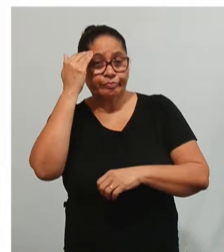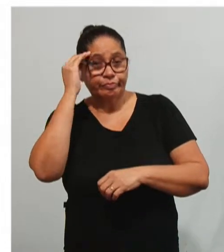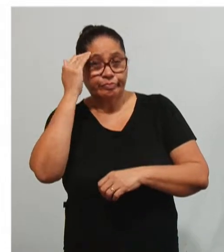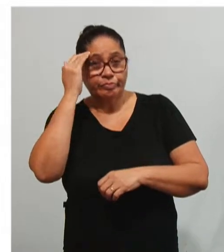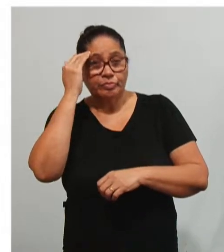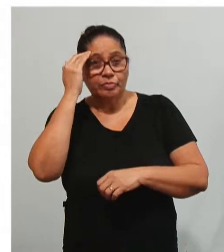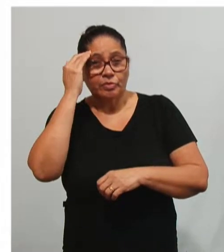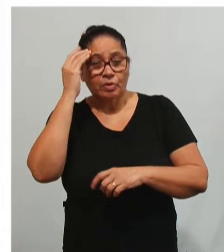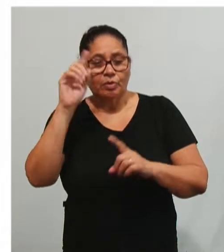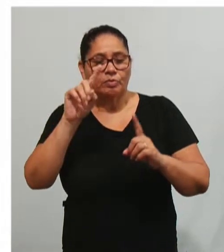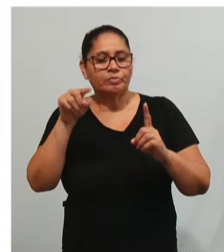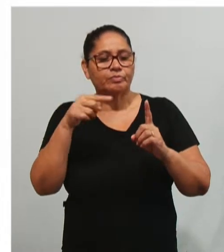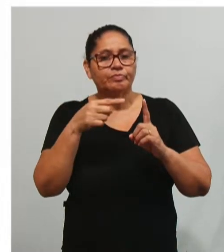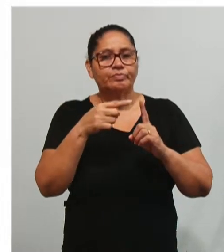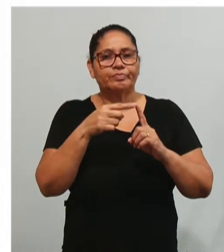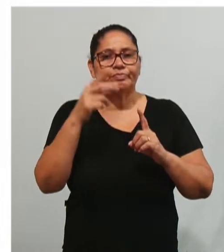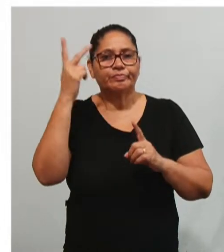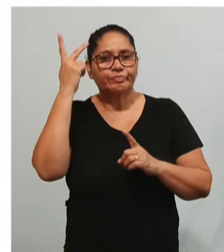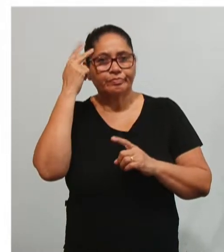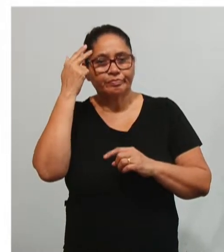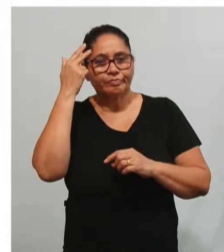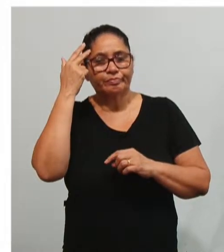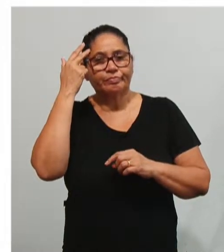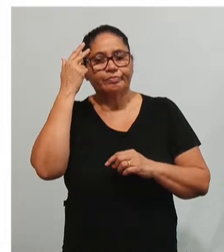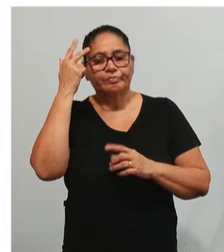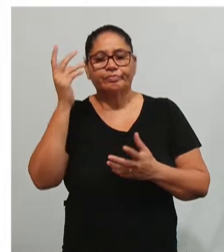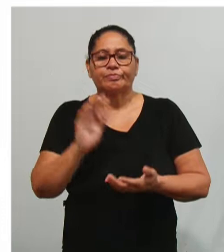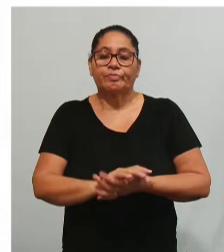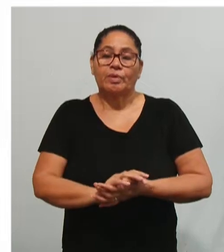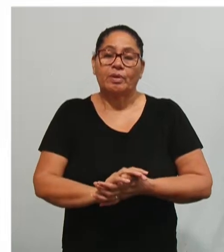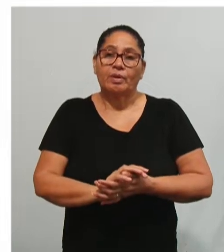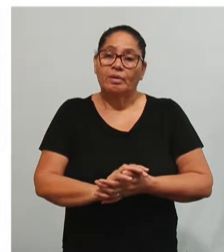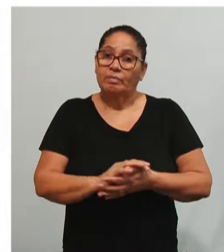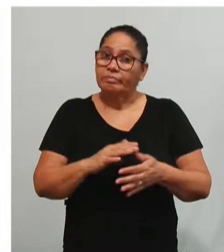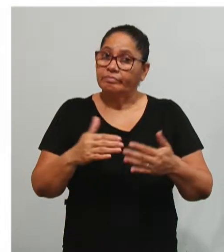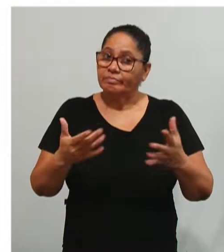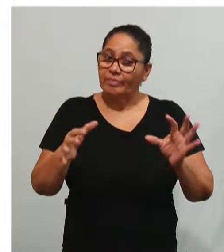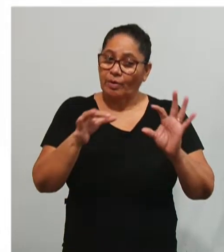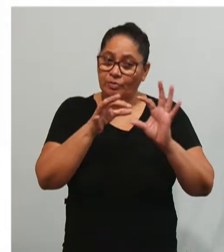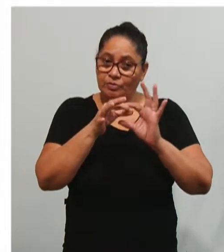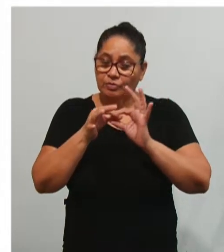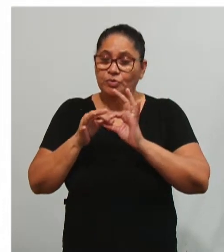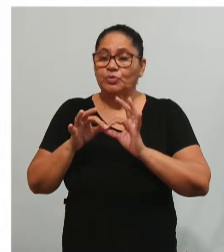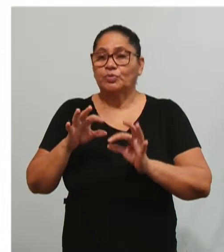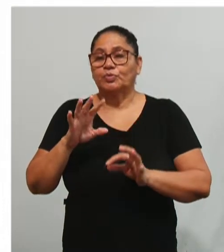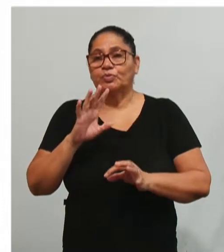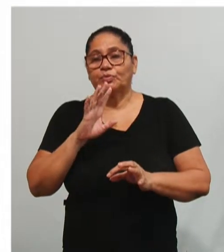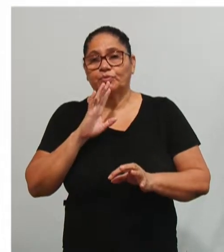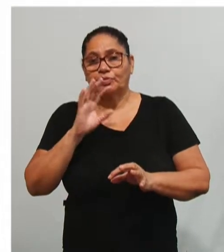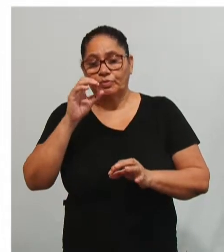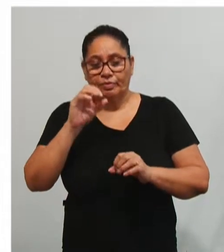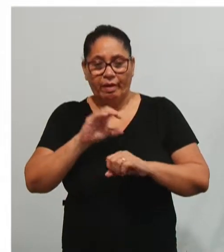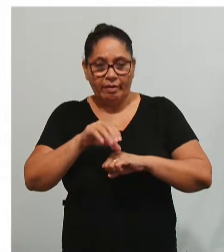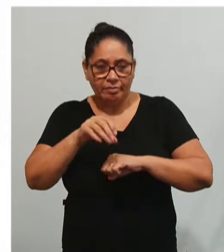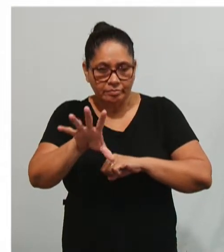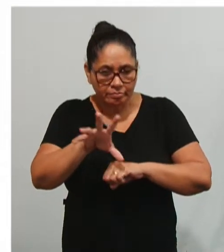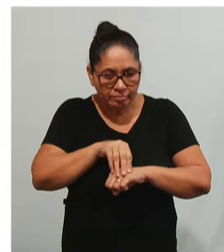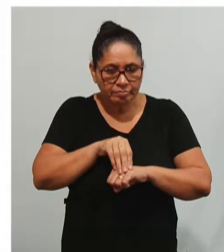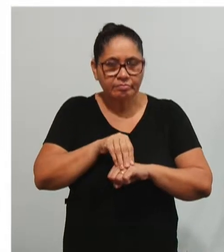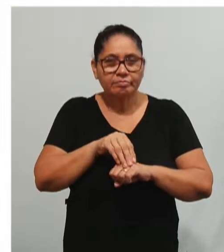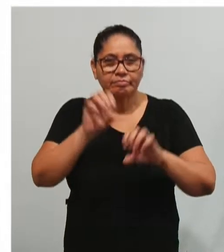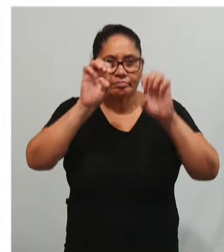alguns objetivos em comum, que é, e aí eles se interligam, como conhecimento, infraestrutura,